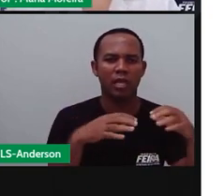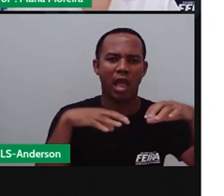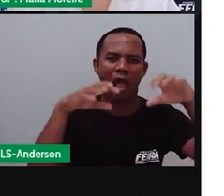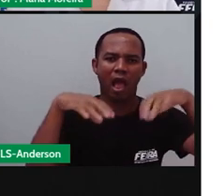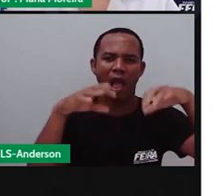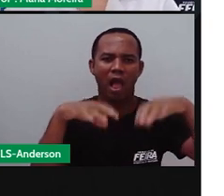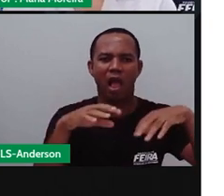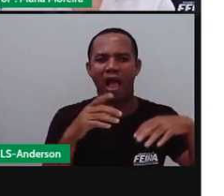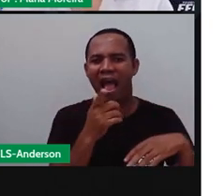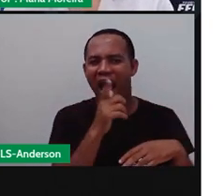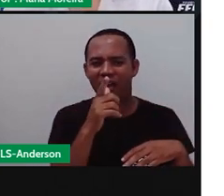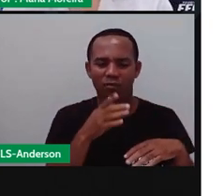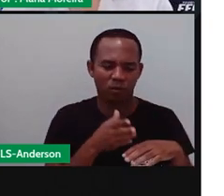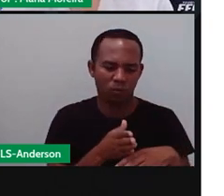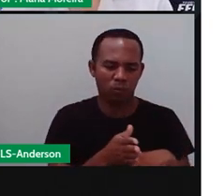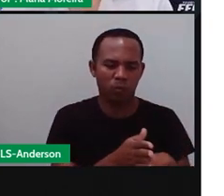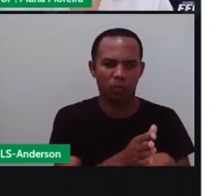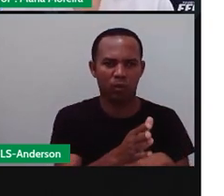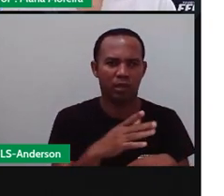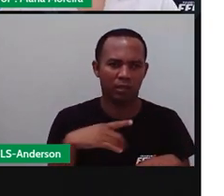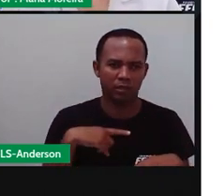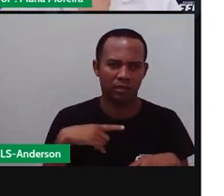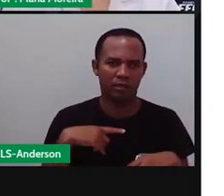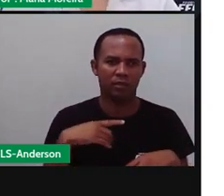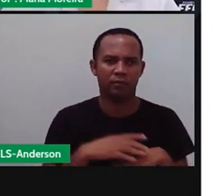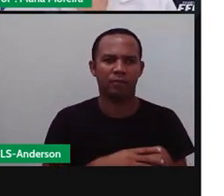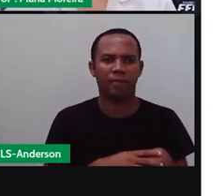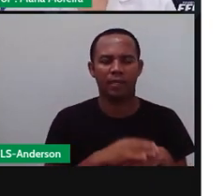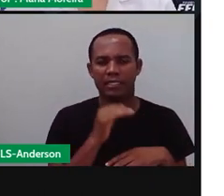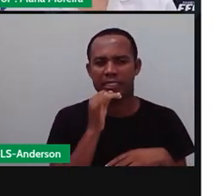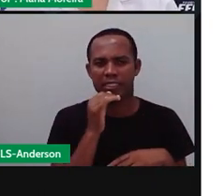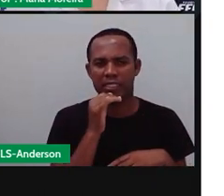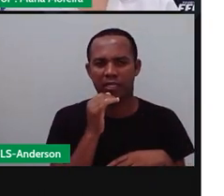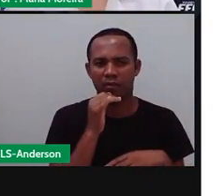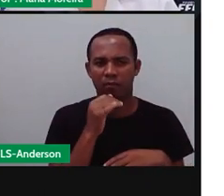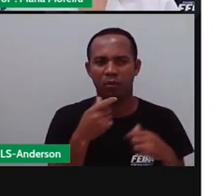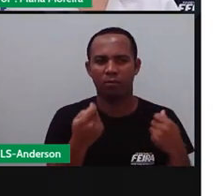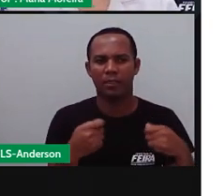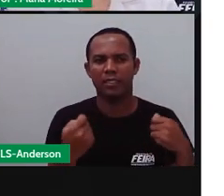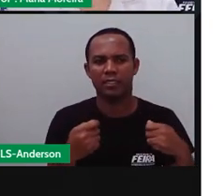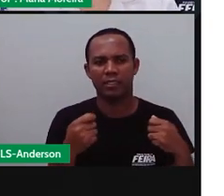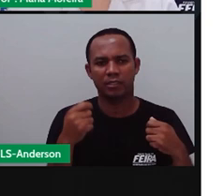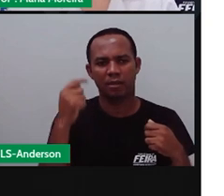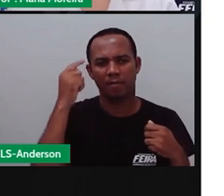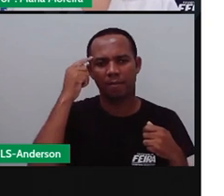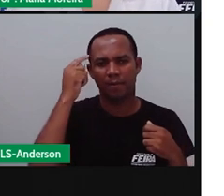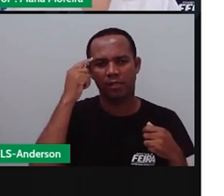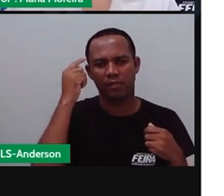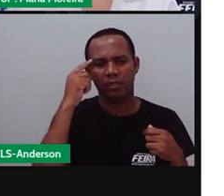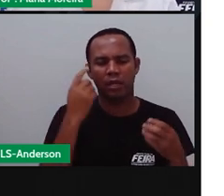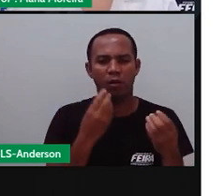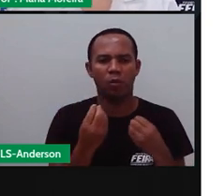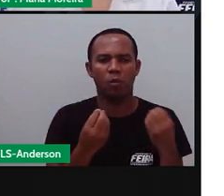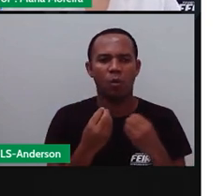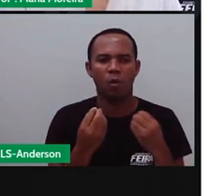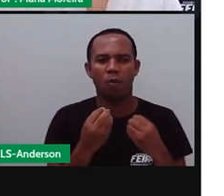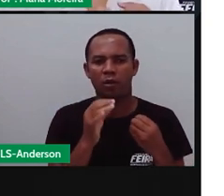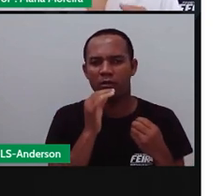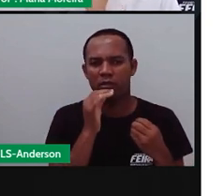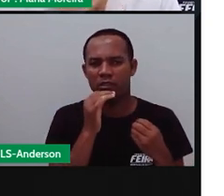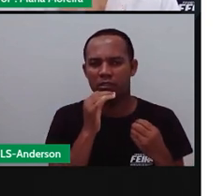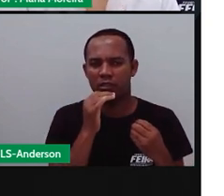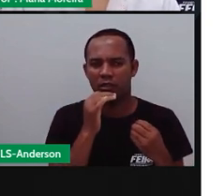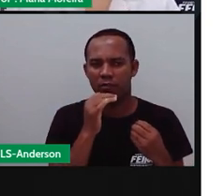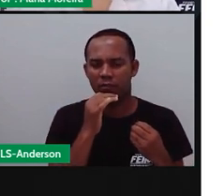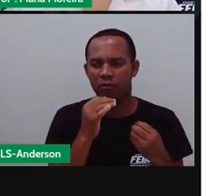pessoas moram próximo de lagoas, né? O solo, ele fica muito alagadiço. Aí é preciso pensar em alguma maneira para se drenar, ou seja, para